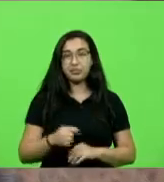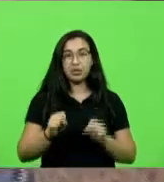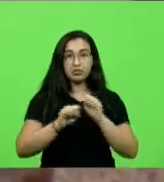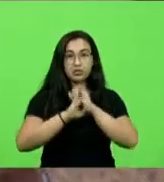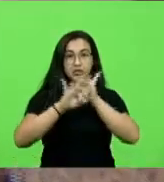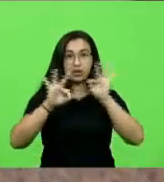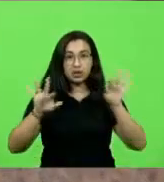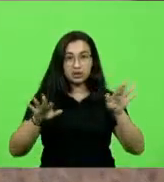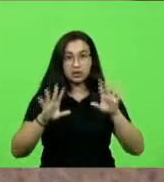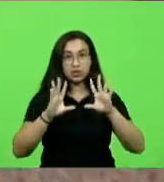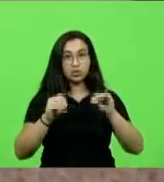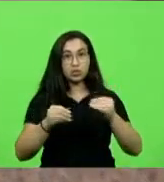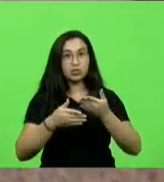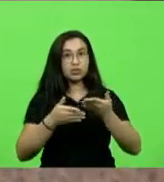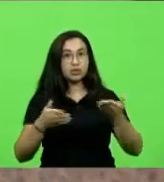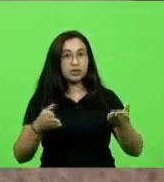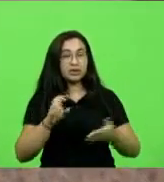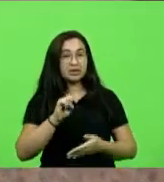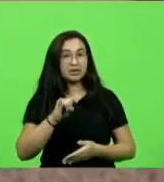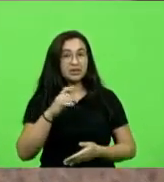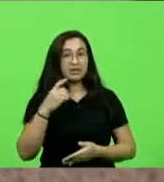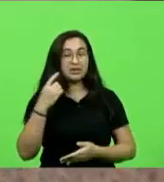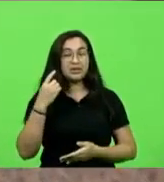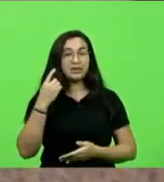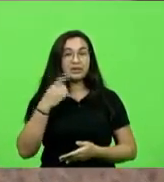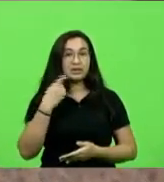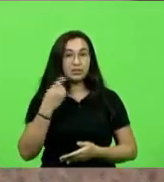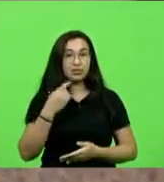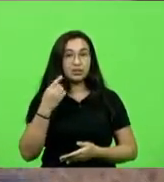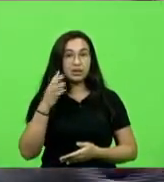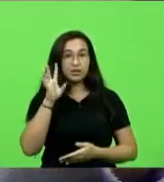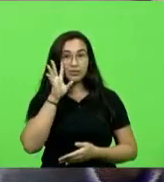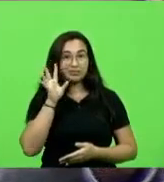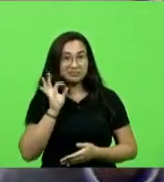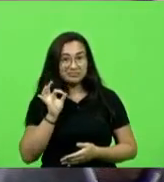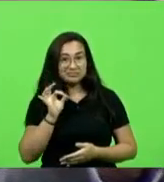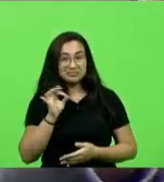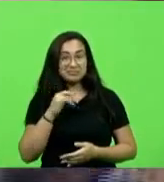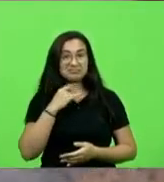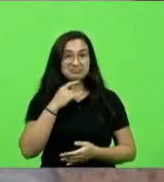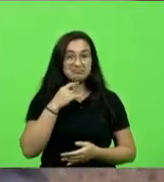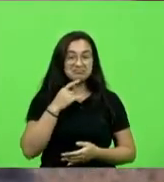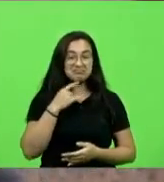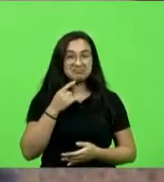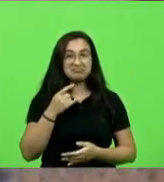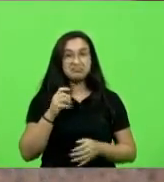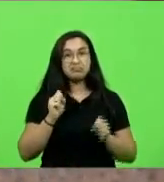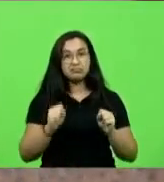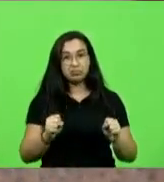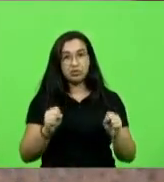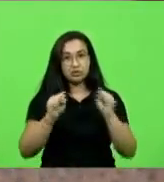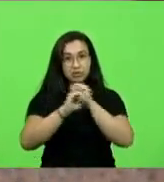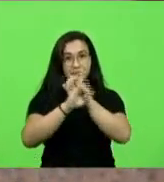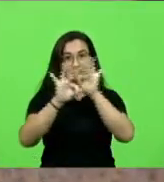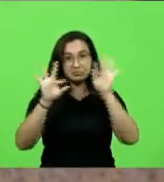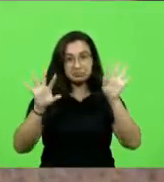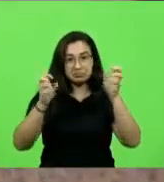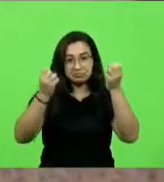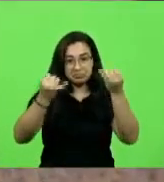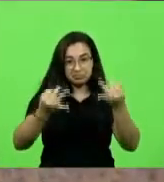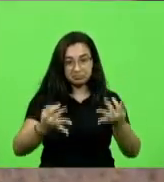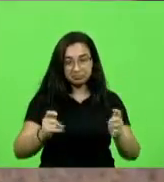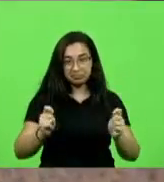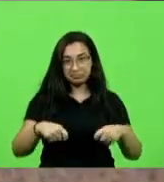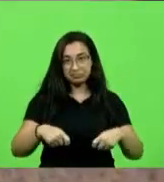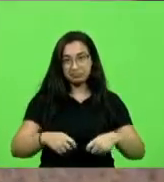para que, se eventualmente, algum senhor deputado ou senhora deputada tenha dúvida e se possa suprir isso.